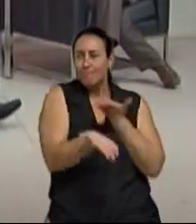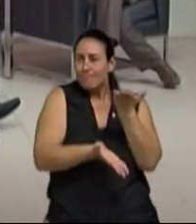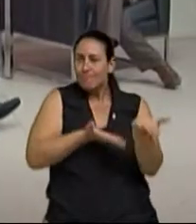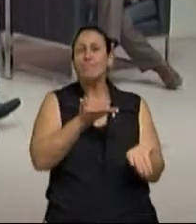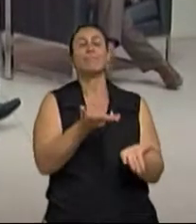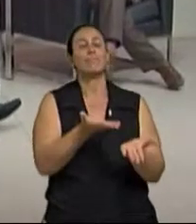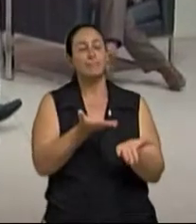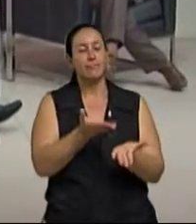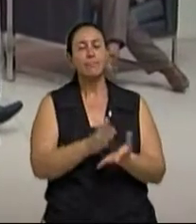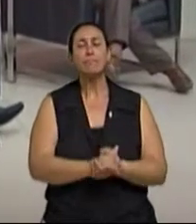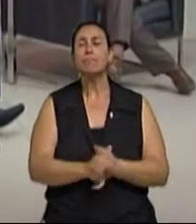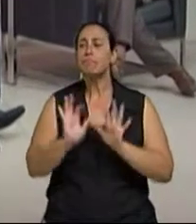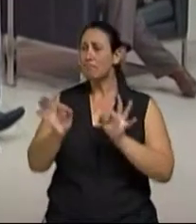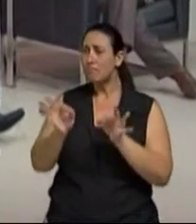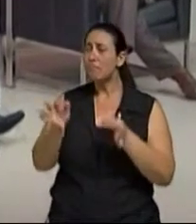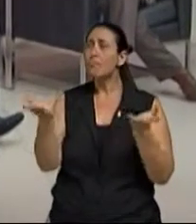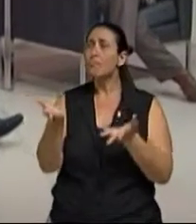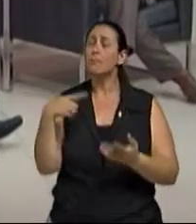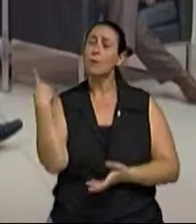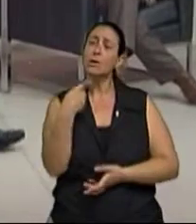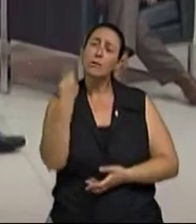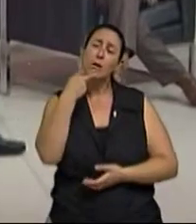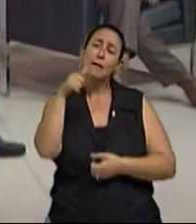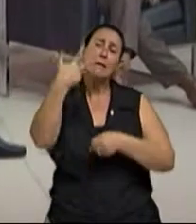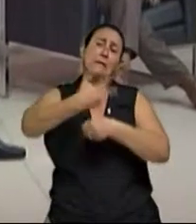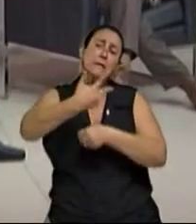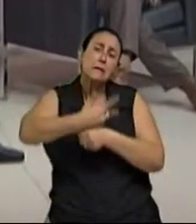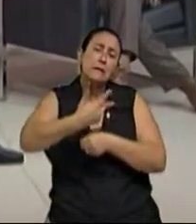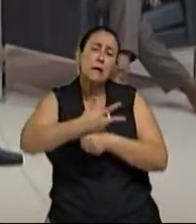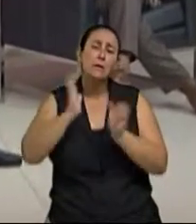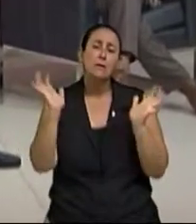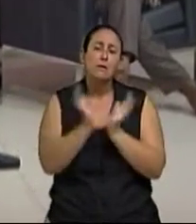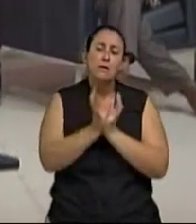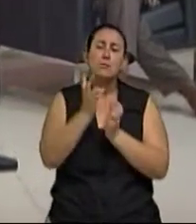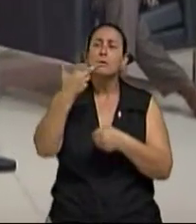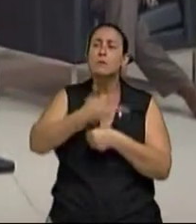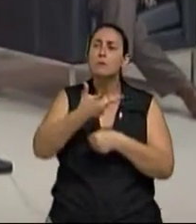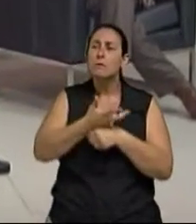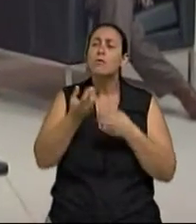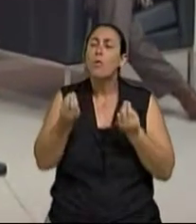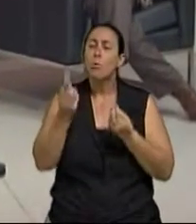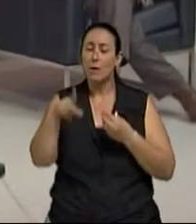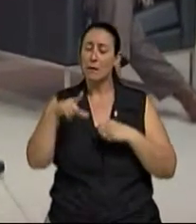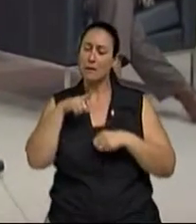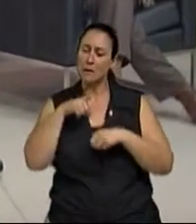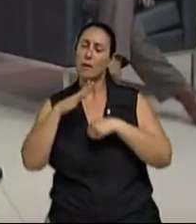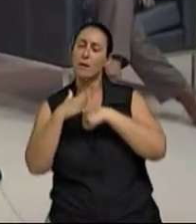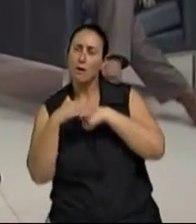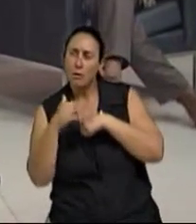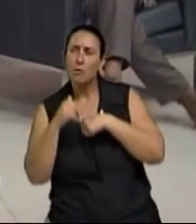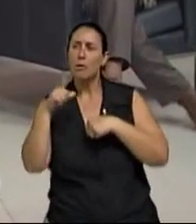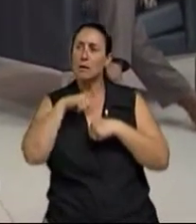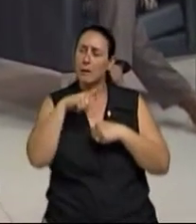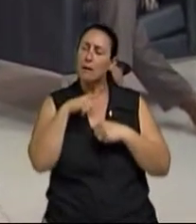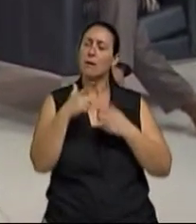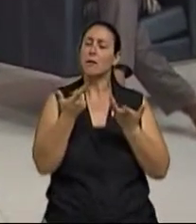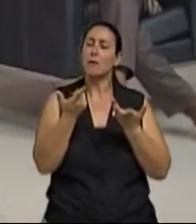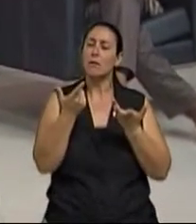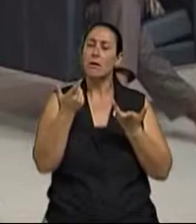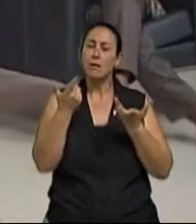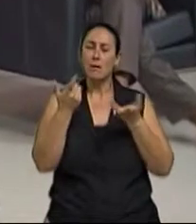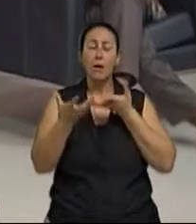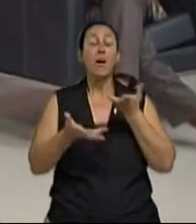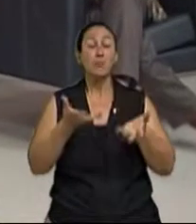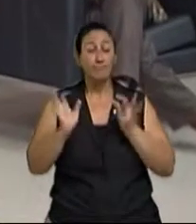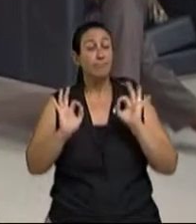voltando, né? A nossa faixa etária que a gente pontuava, na terceira idade é muito mais intenso esse carinho e esse afeto. É muito mais, é